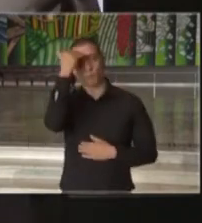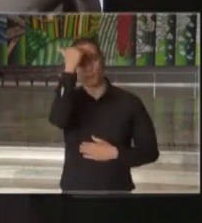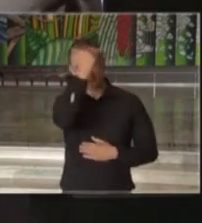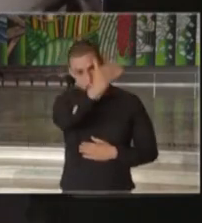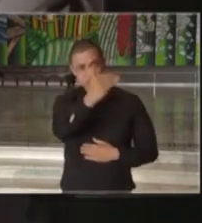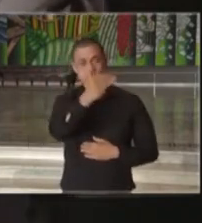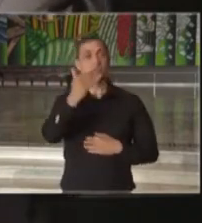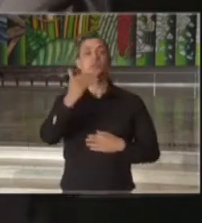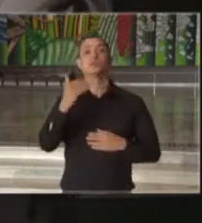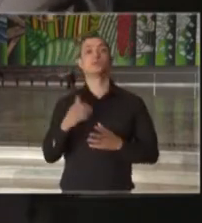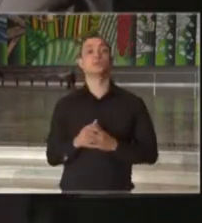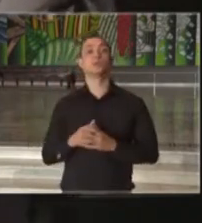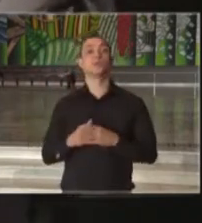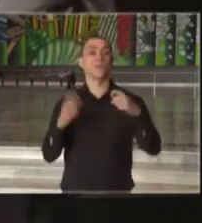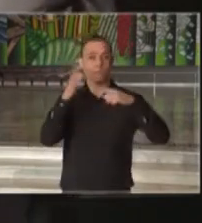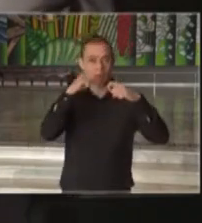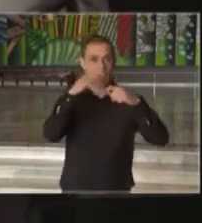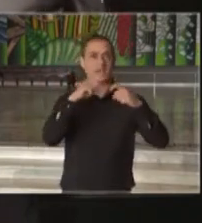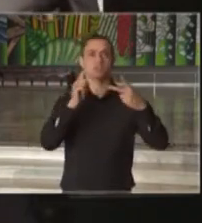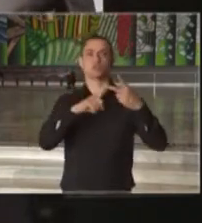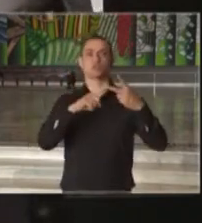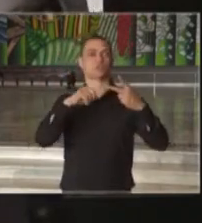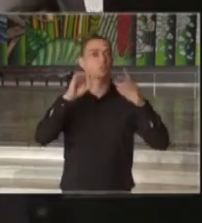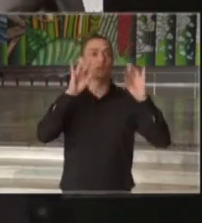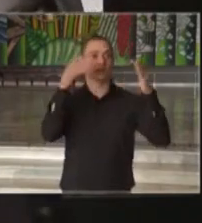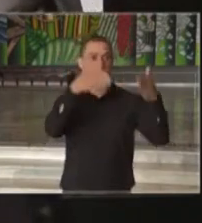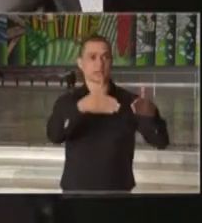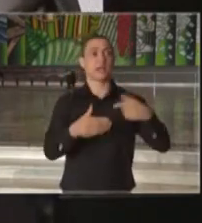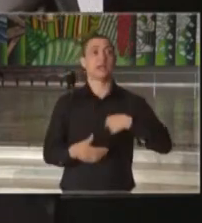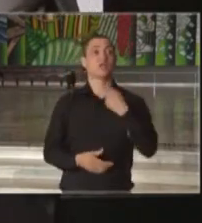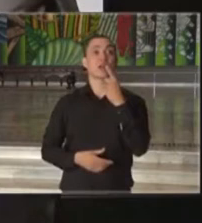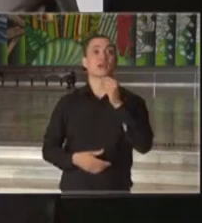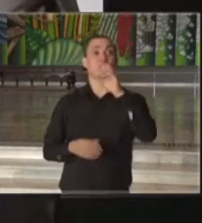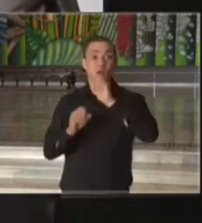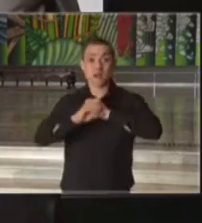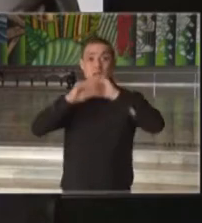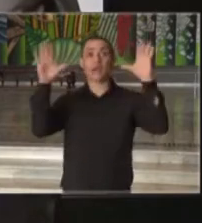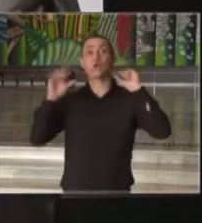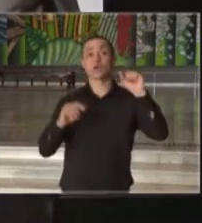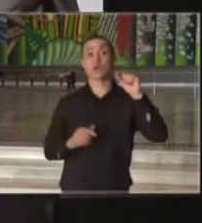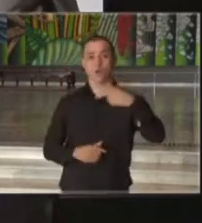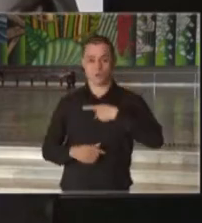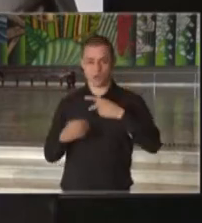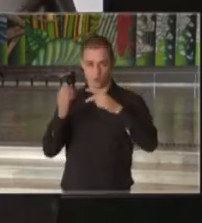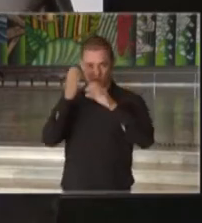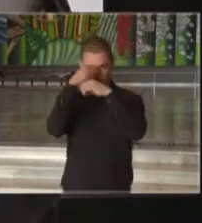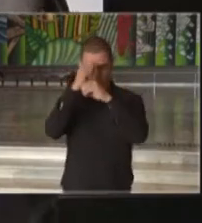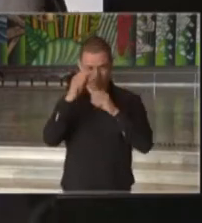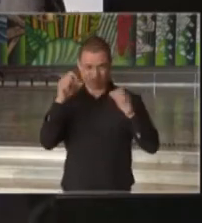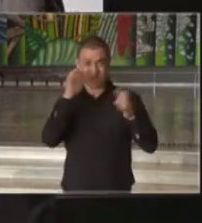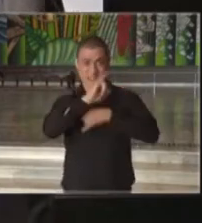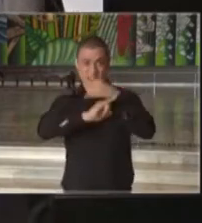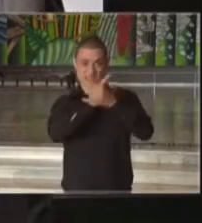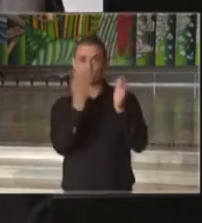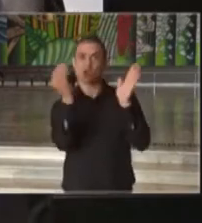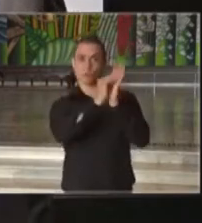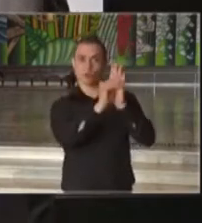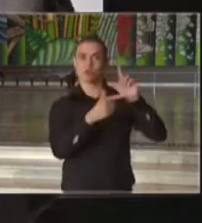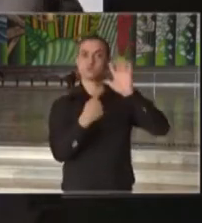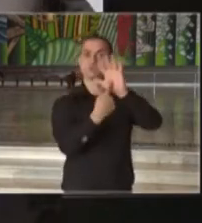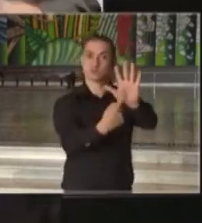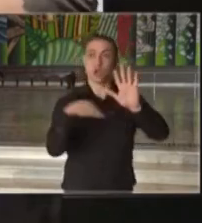médicos especialistas e infectologistas e coloquei com transparência o meu exame na internet e agora